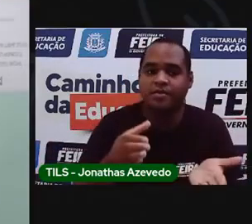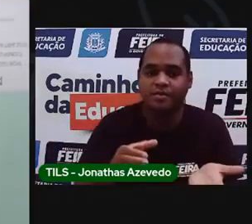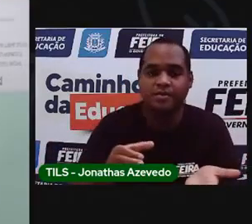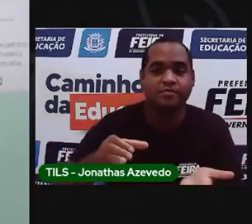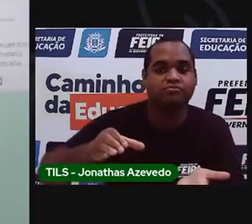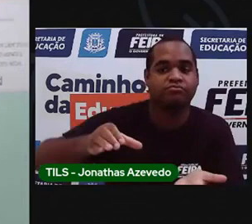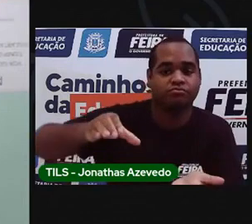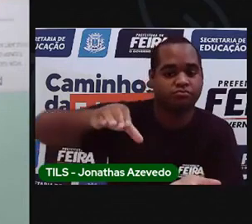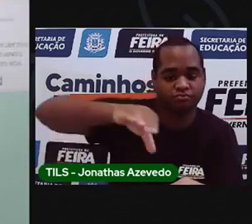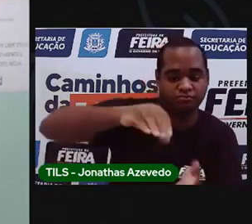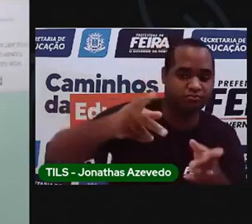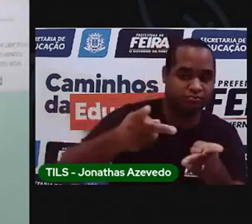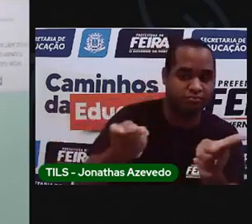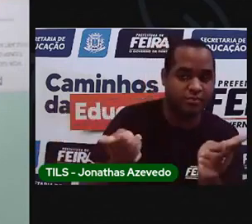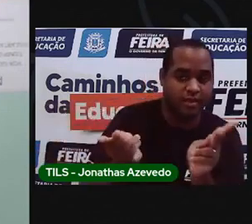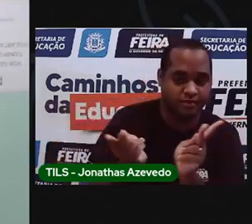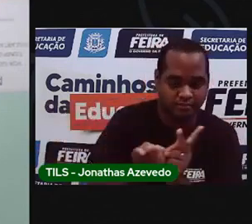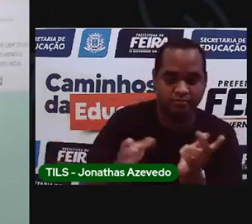dentro do prato.